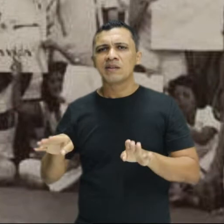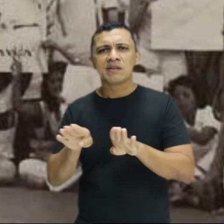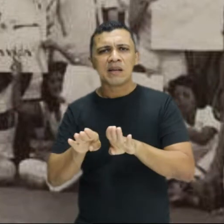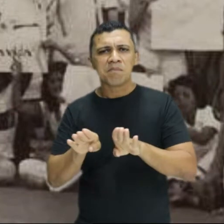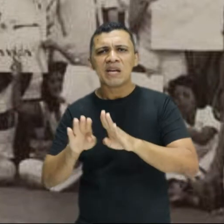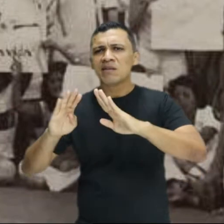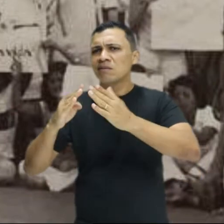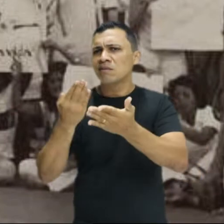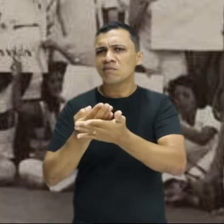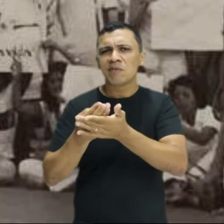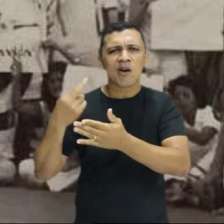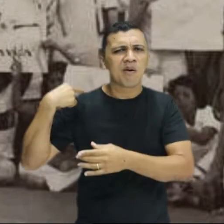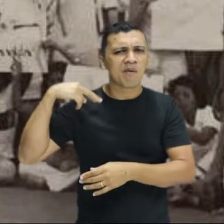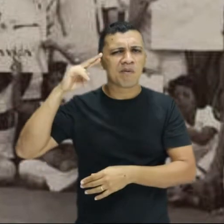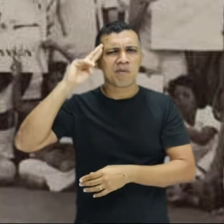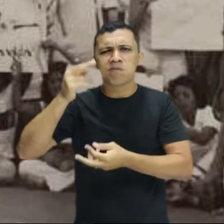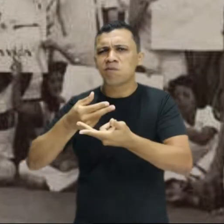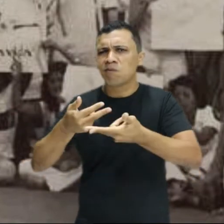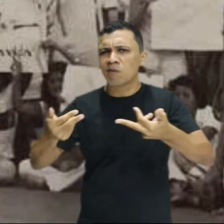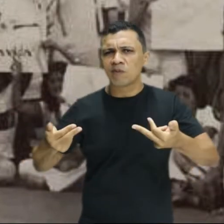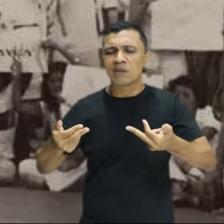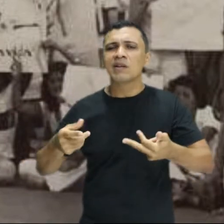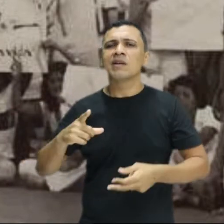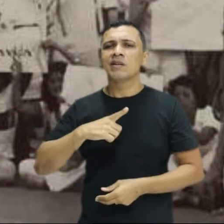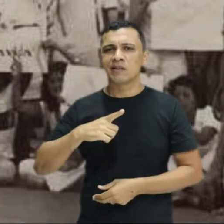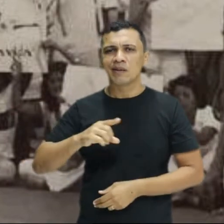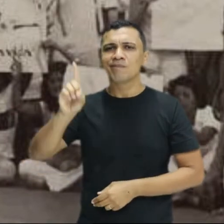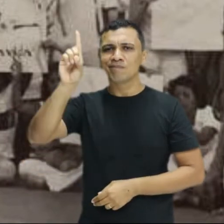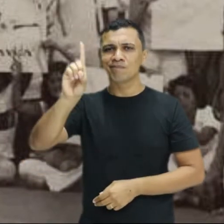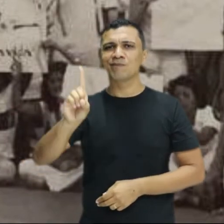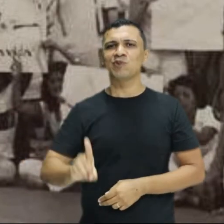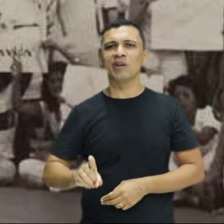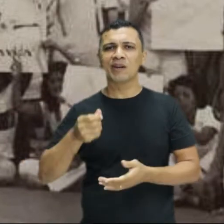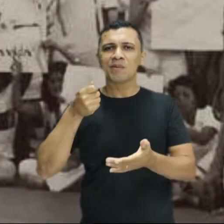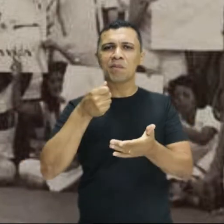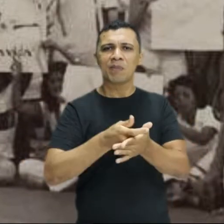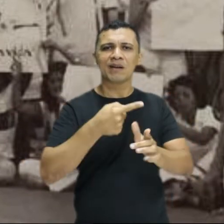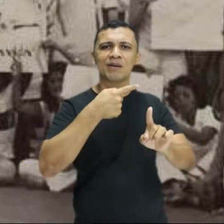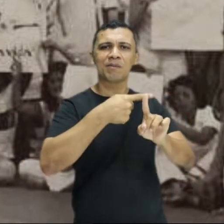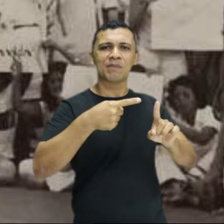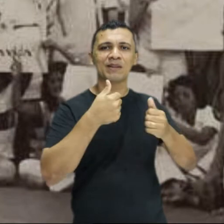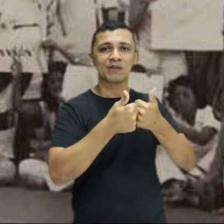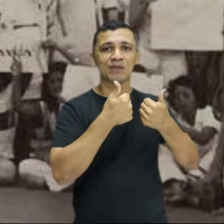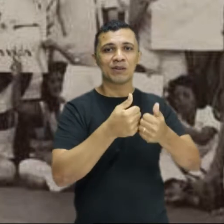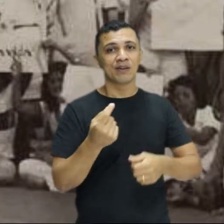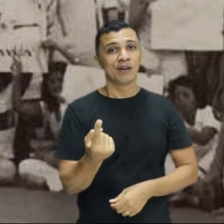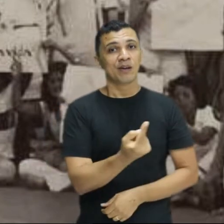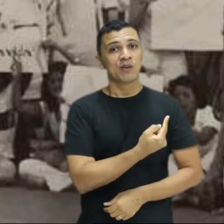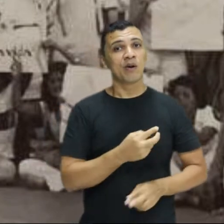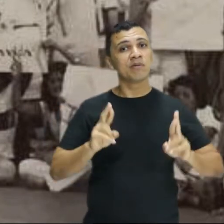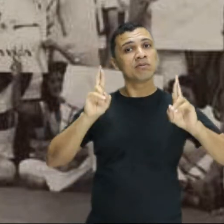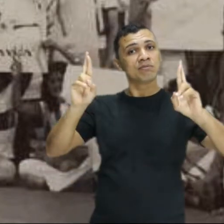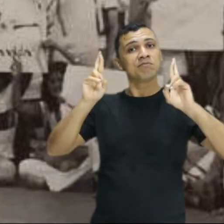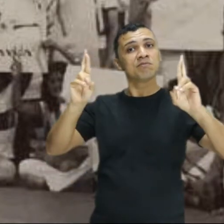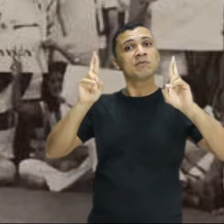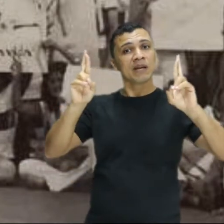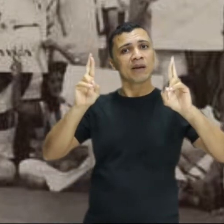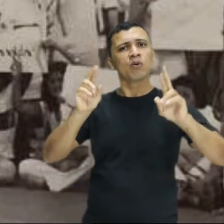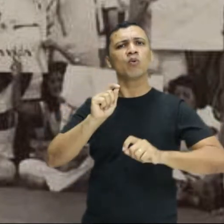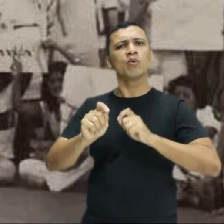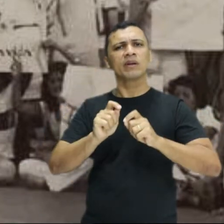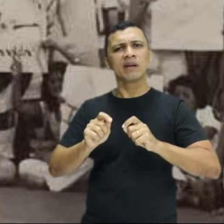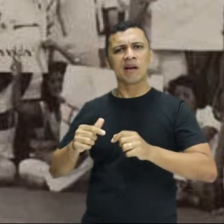de seminários teológicos, o direito a esse benefício. E a gente espera que a luta lá dos nossos